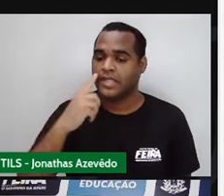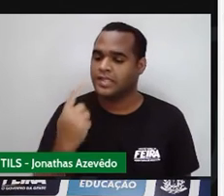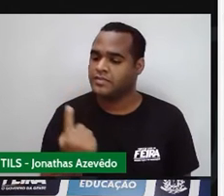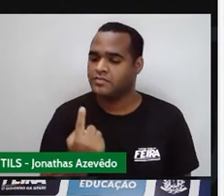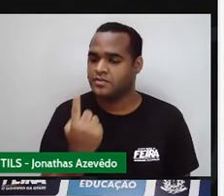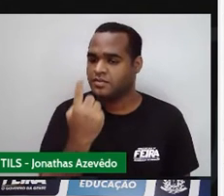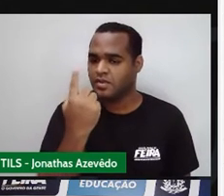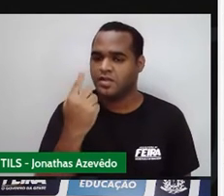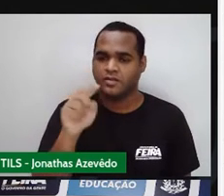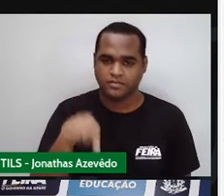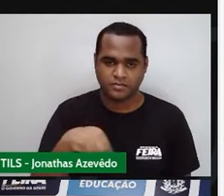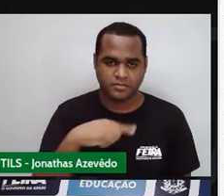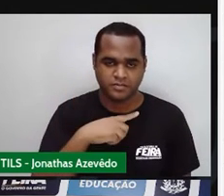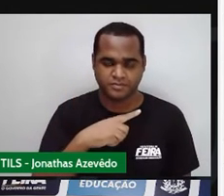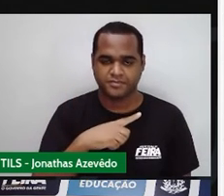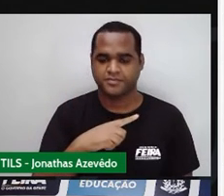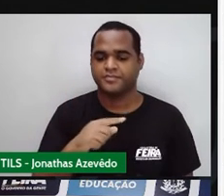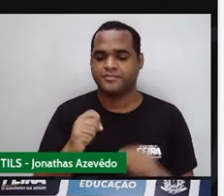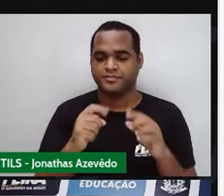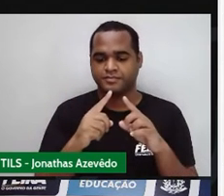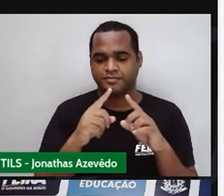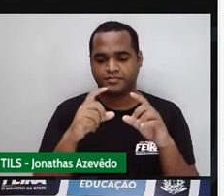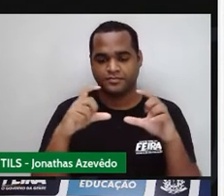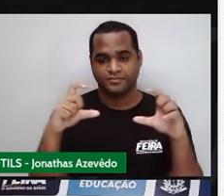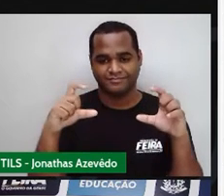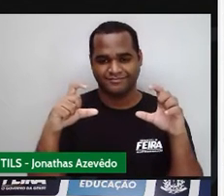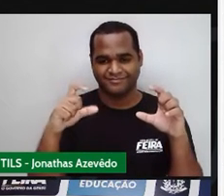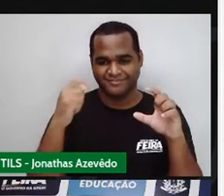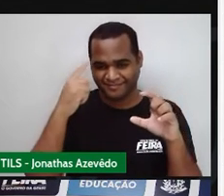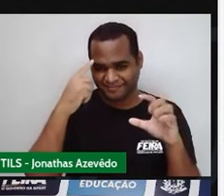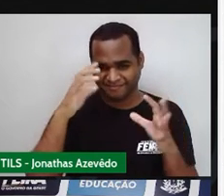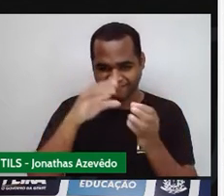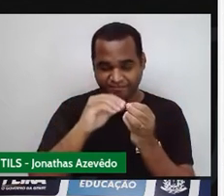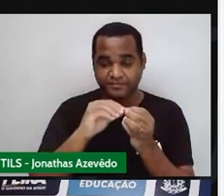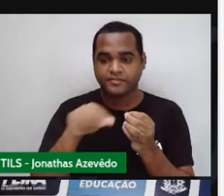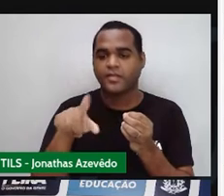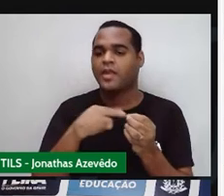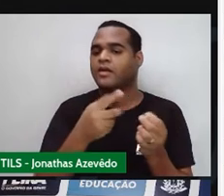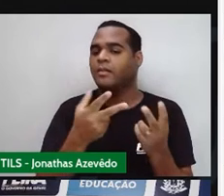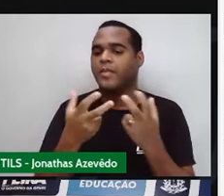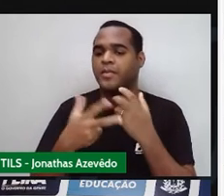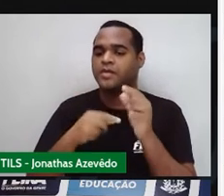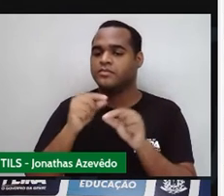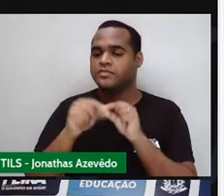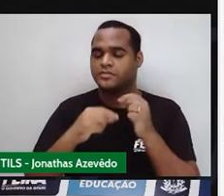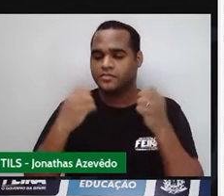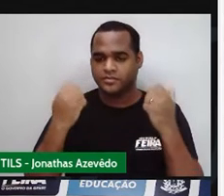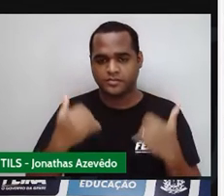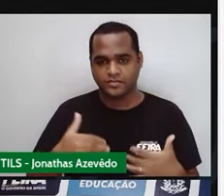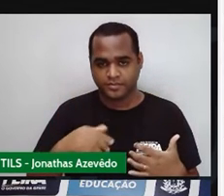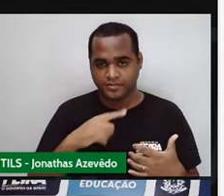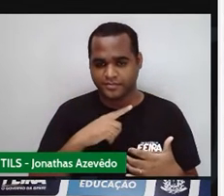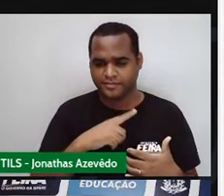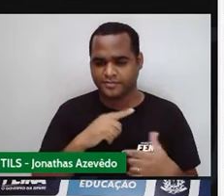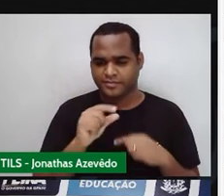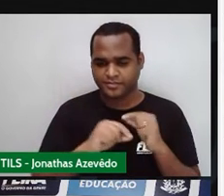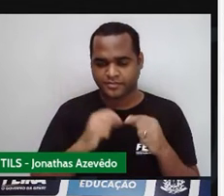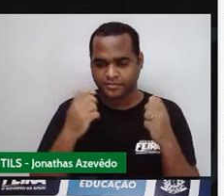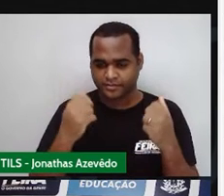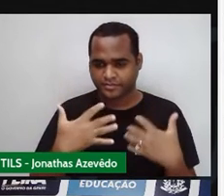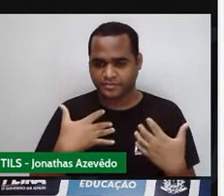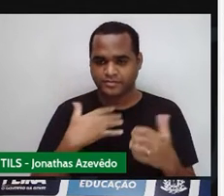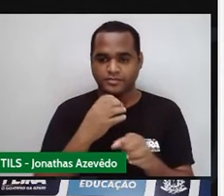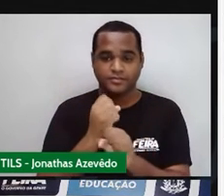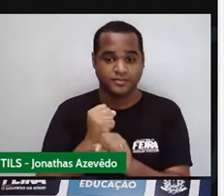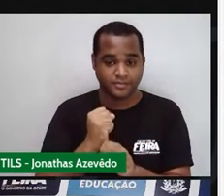colocar isso entre parênteses. e aí você já vai fazendo esse calculozinho, né? A aula